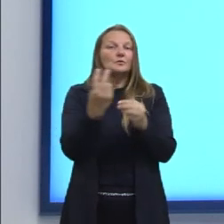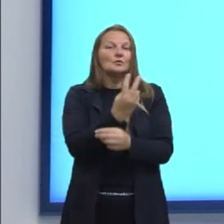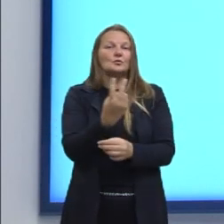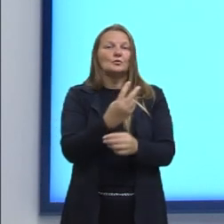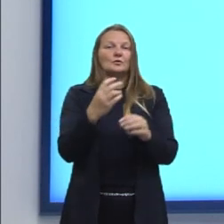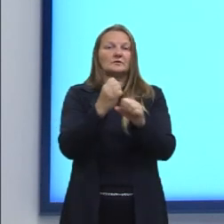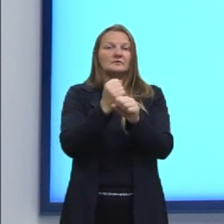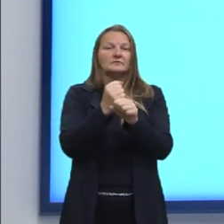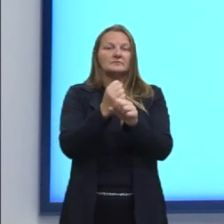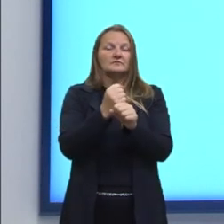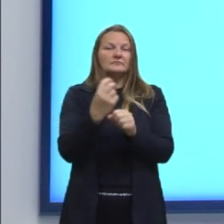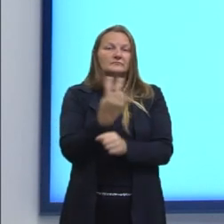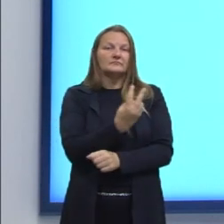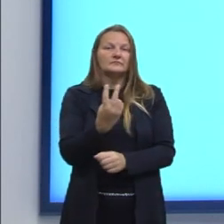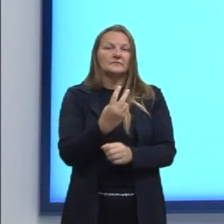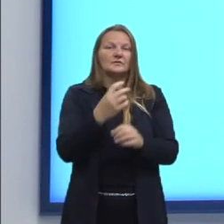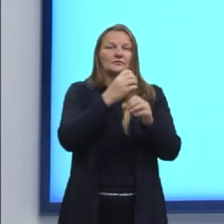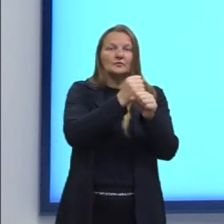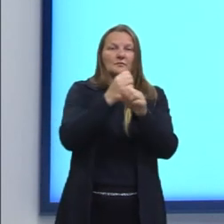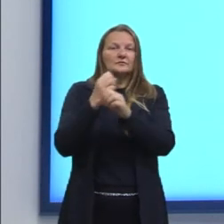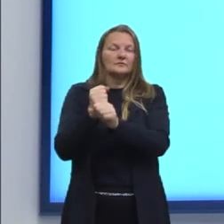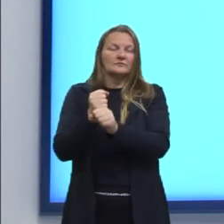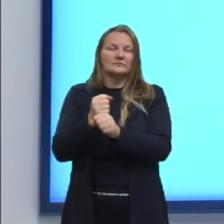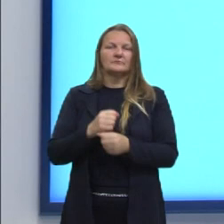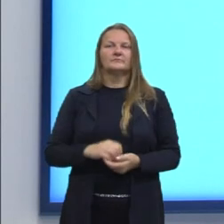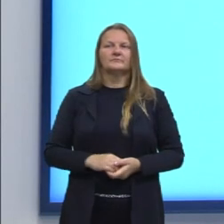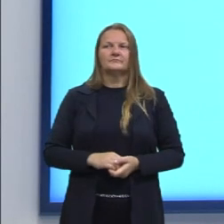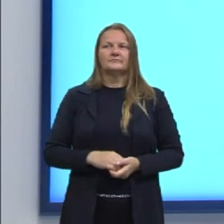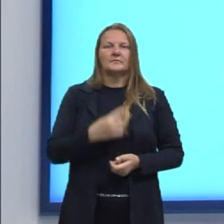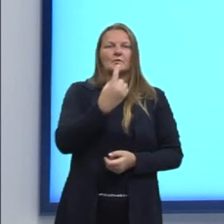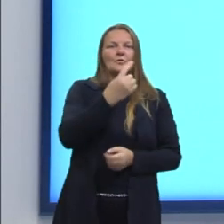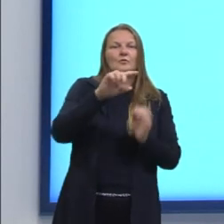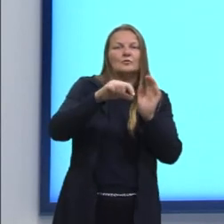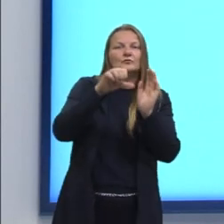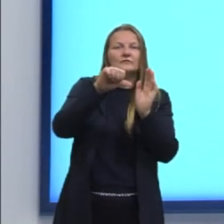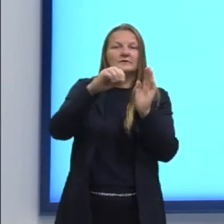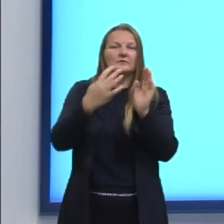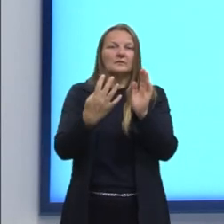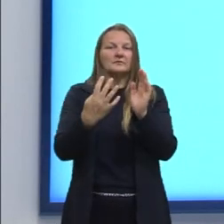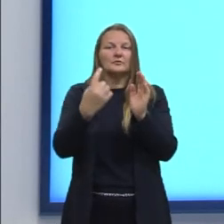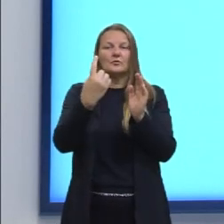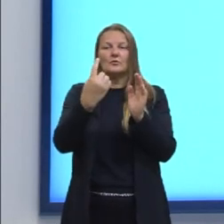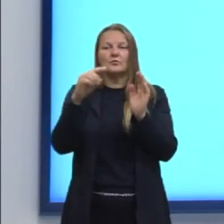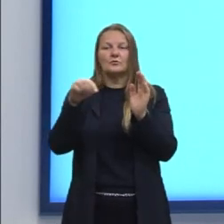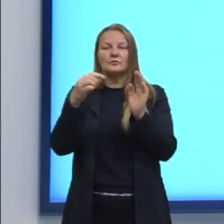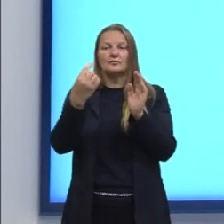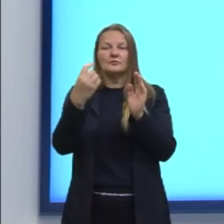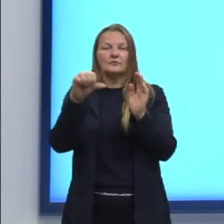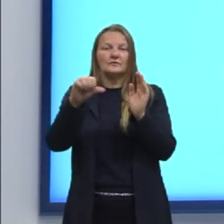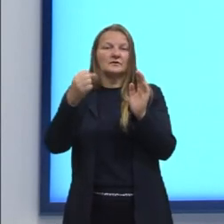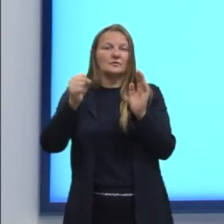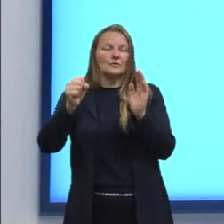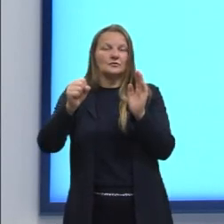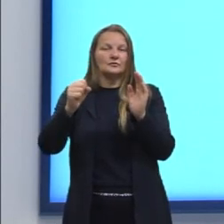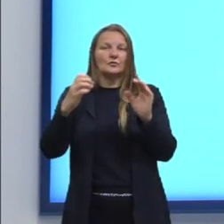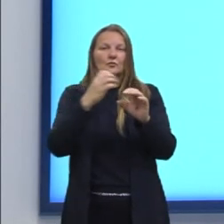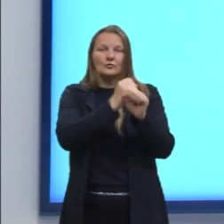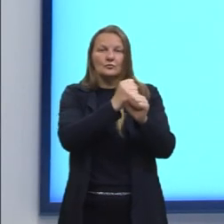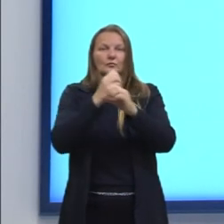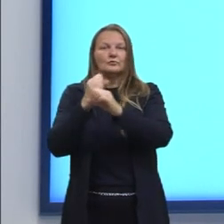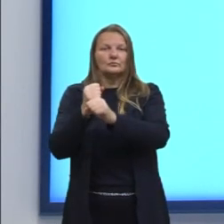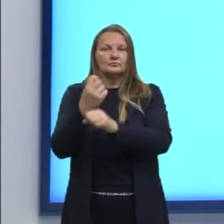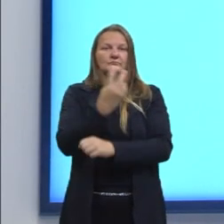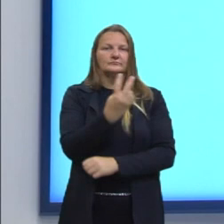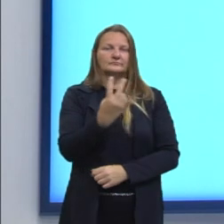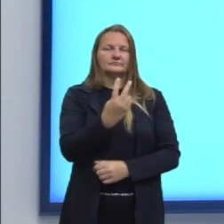dois valores. Eles foram, então, 1,94 e 1,98. Somamos esses